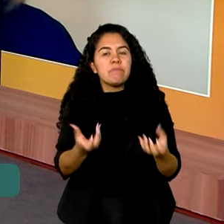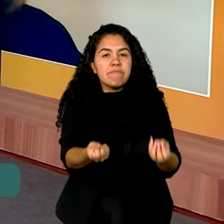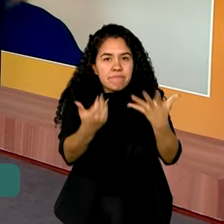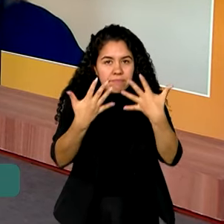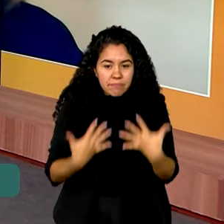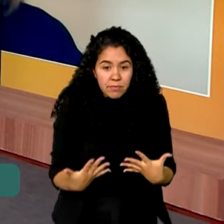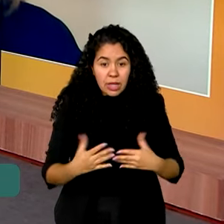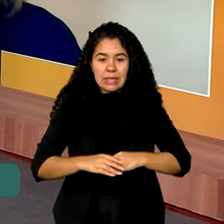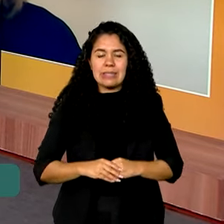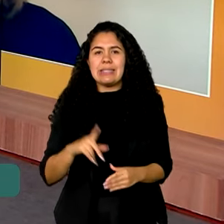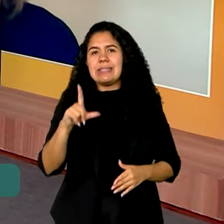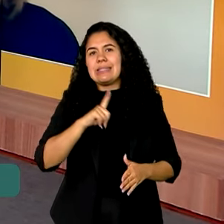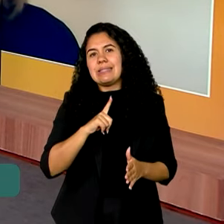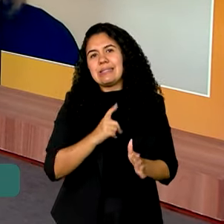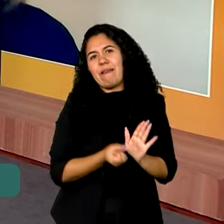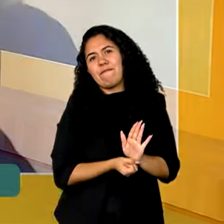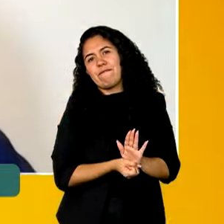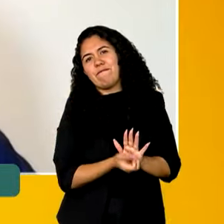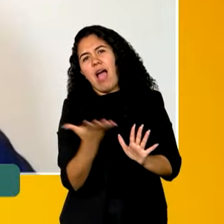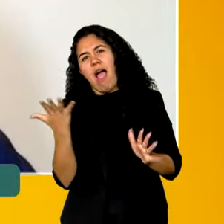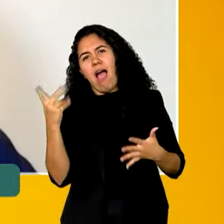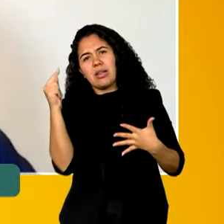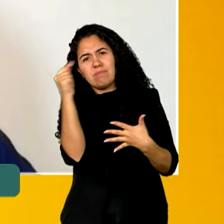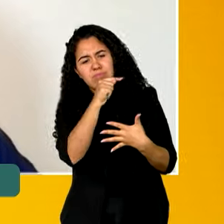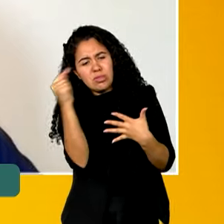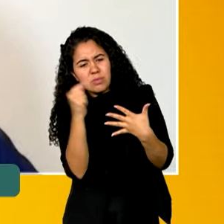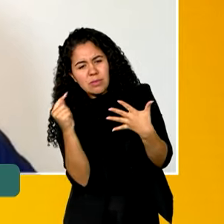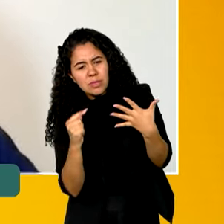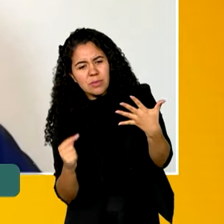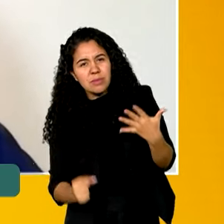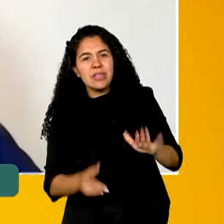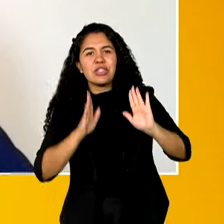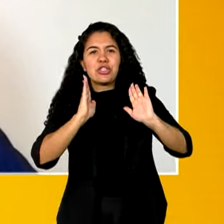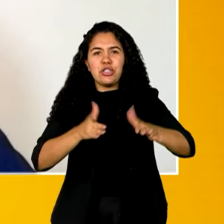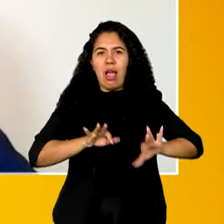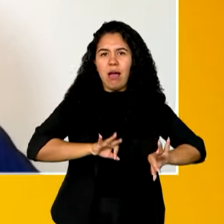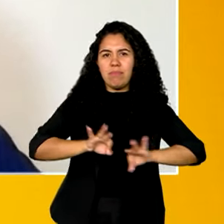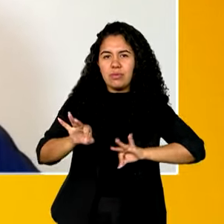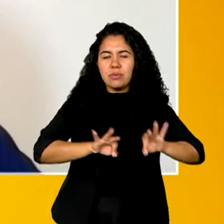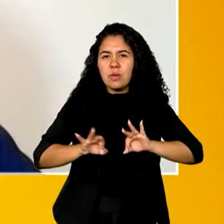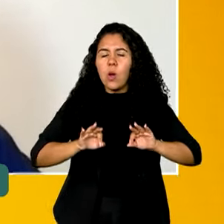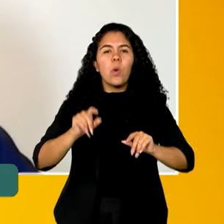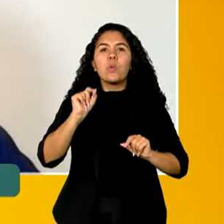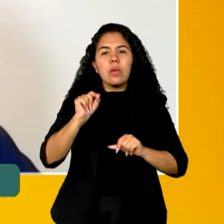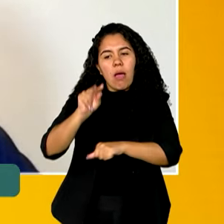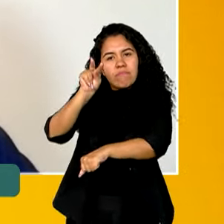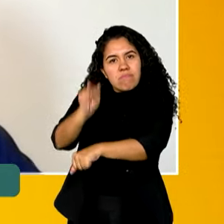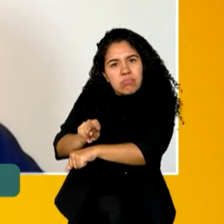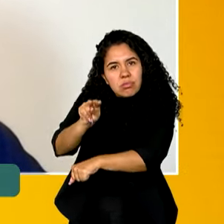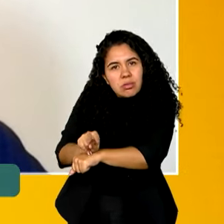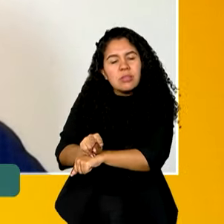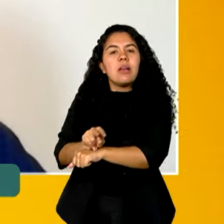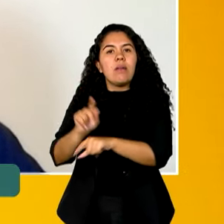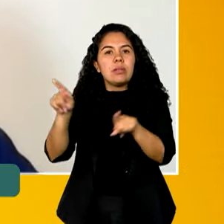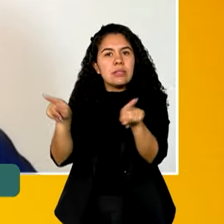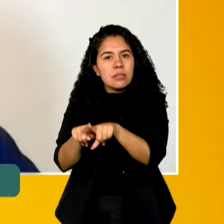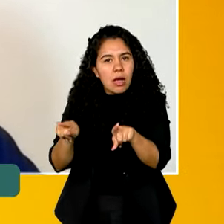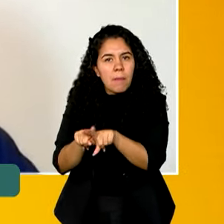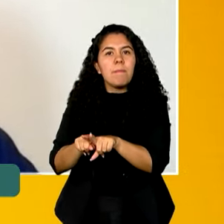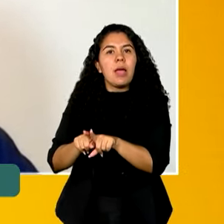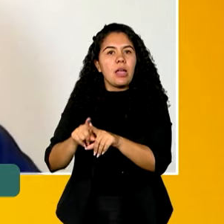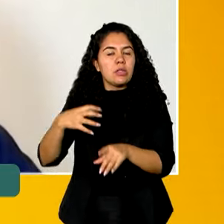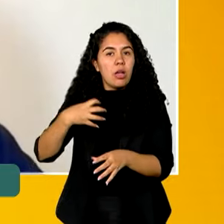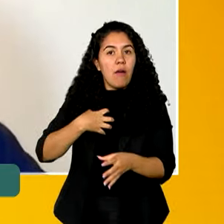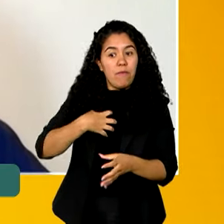nós temos várias políticas públicas já sendo desenvolvidas para conservação, proteção e o sustentável dessas